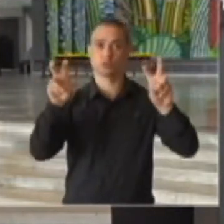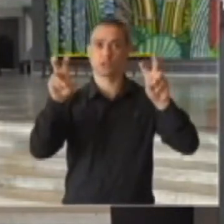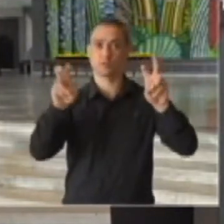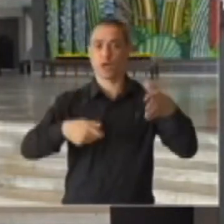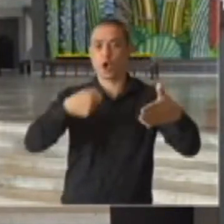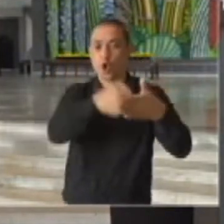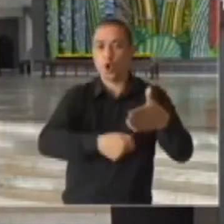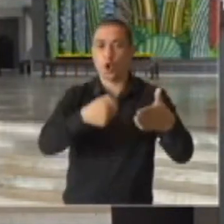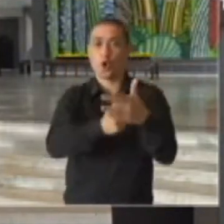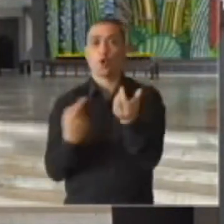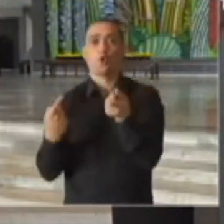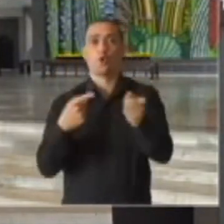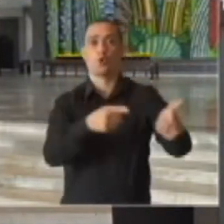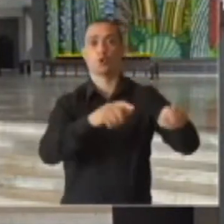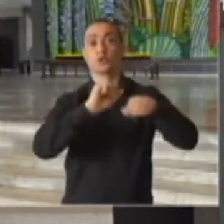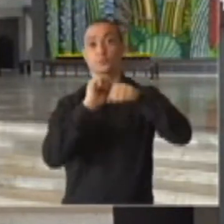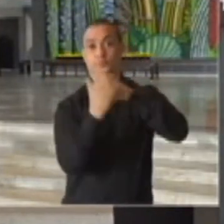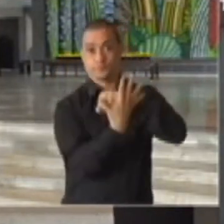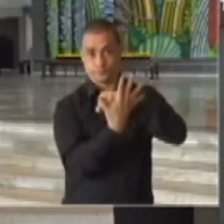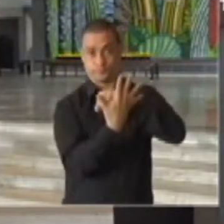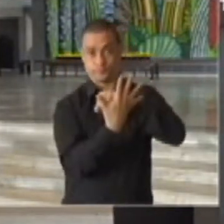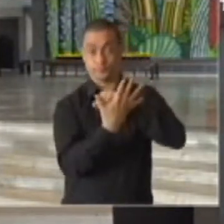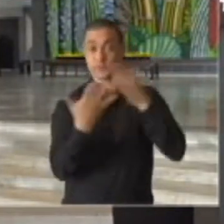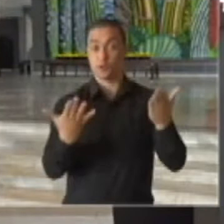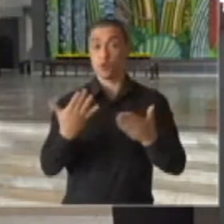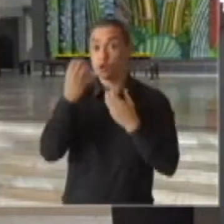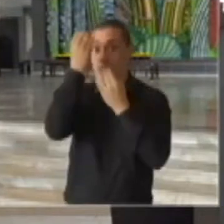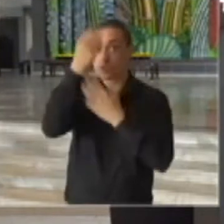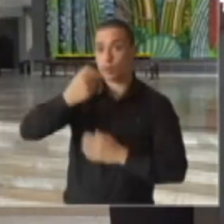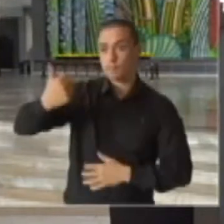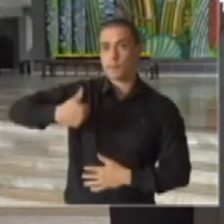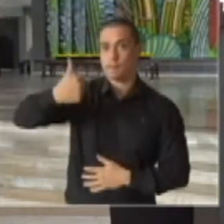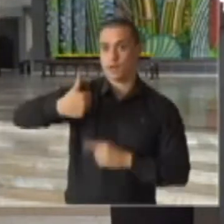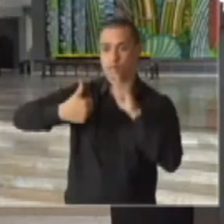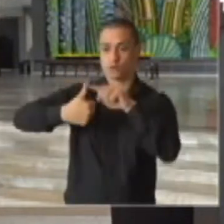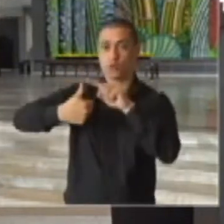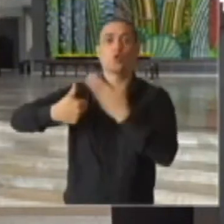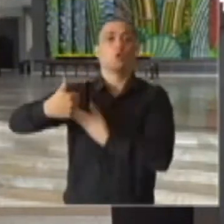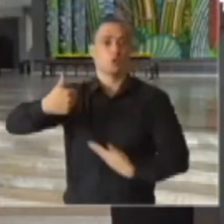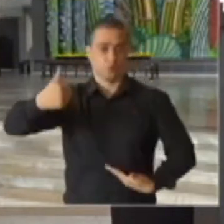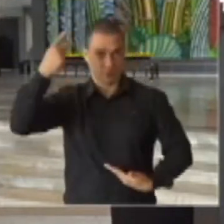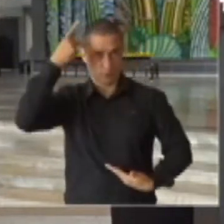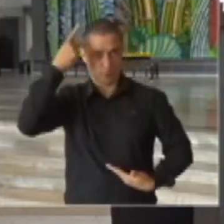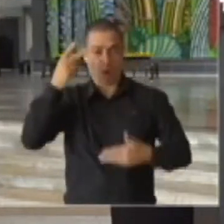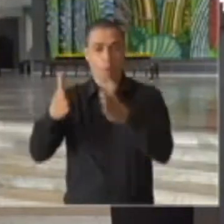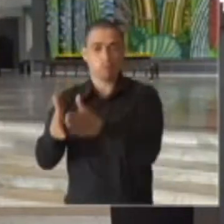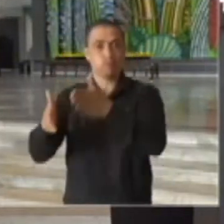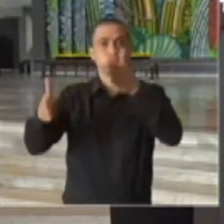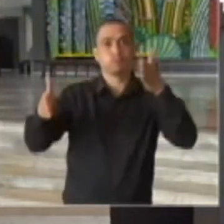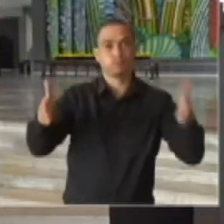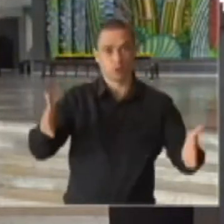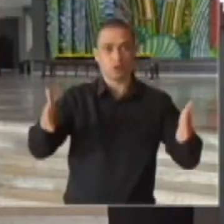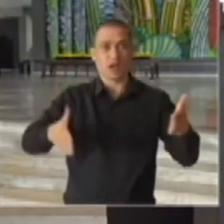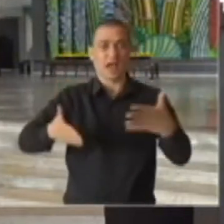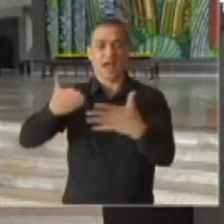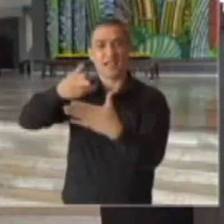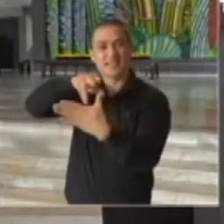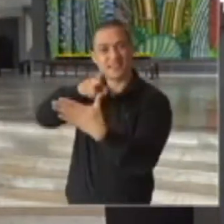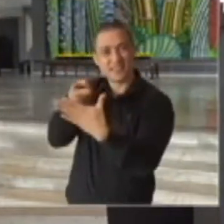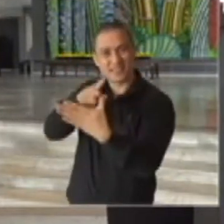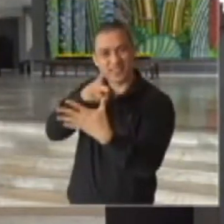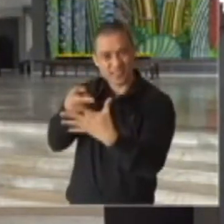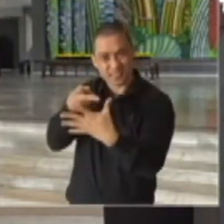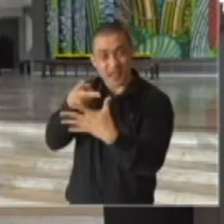à pandemia. Primeira informação, o governo do Estado de São Paulo prorroga a fase de transição